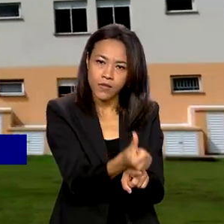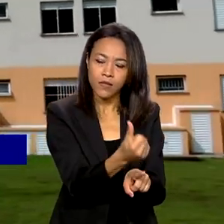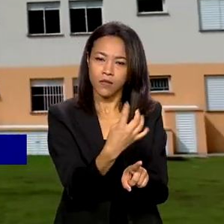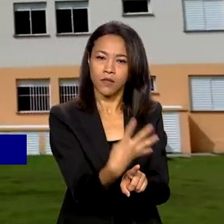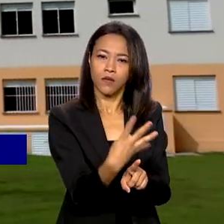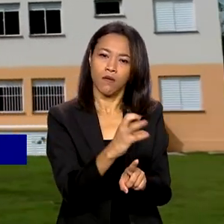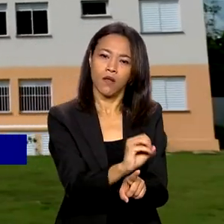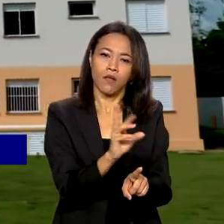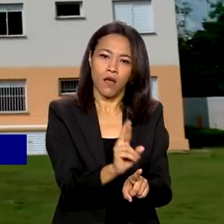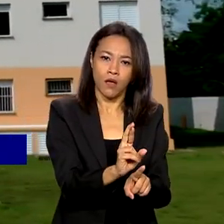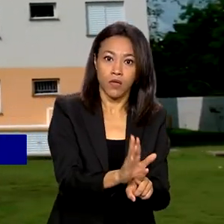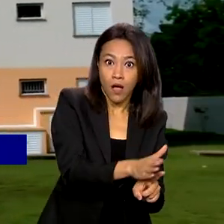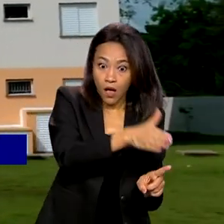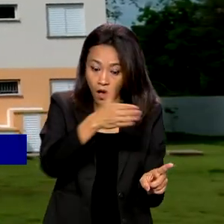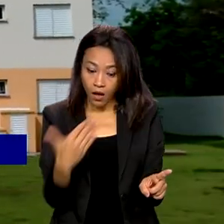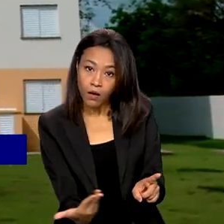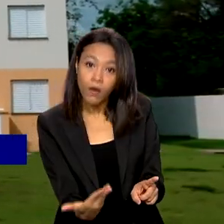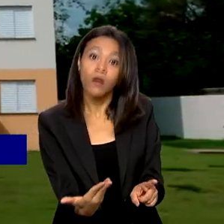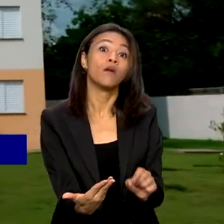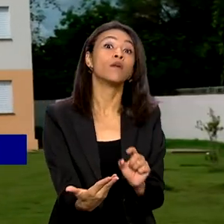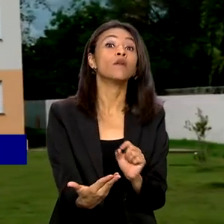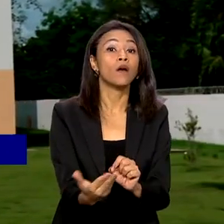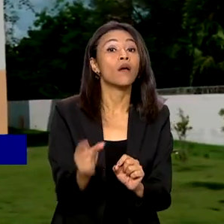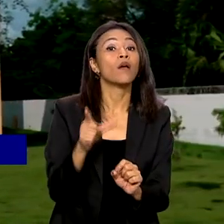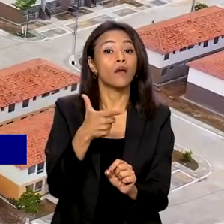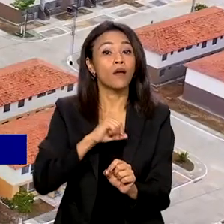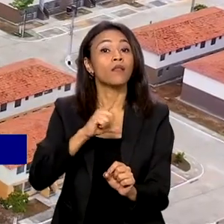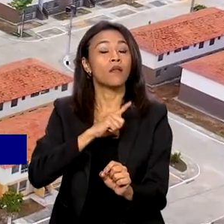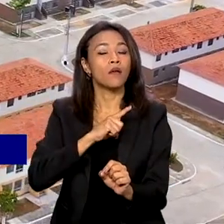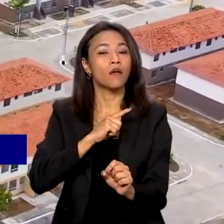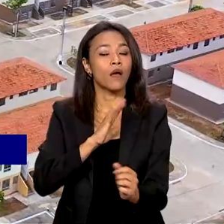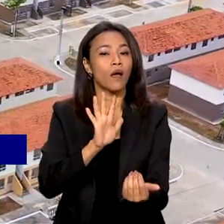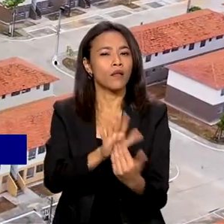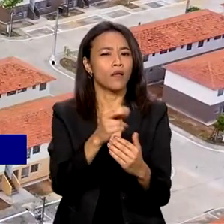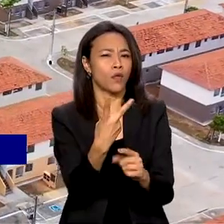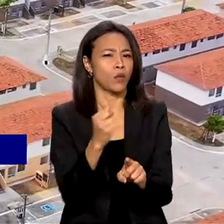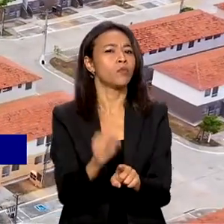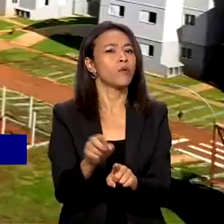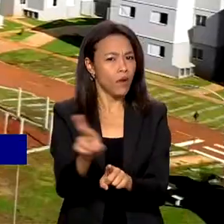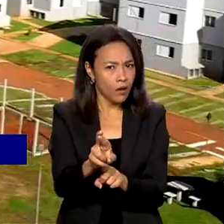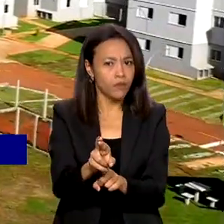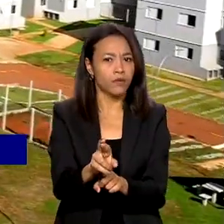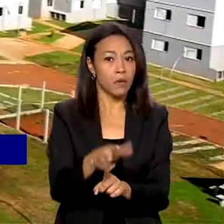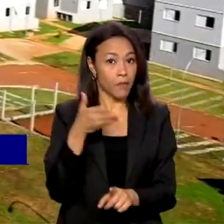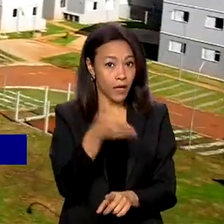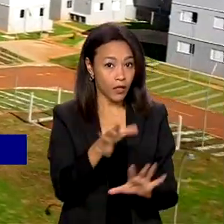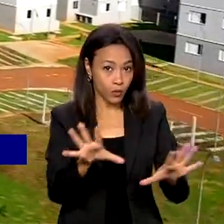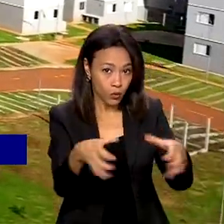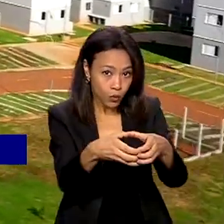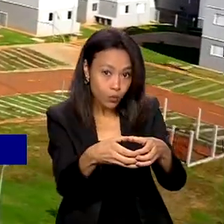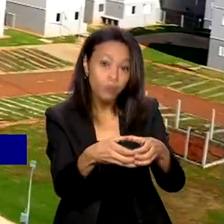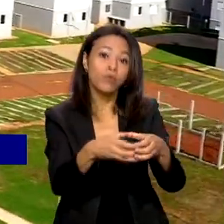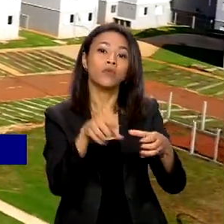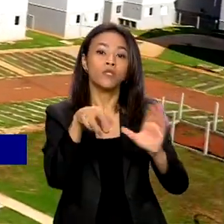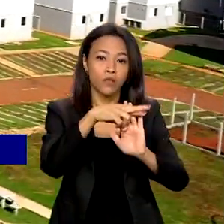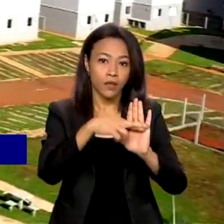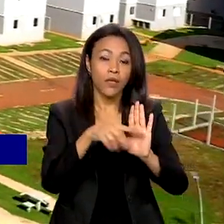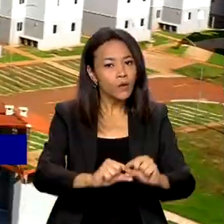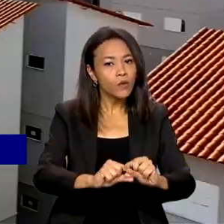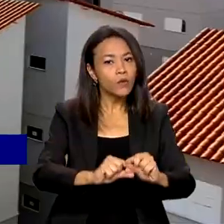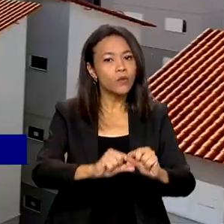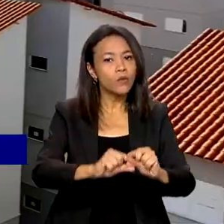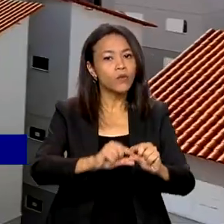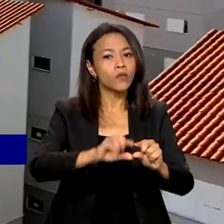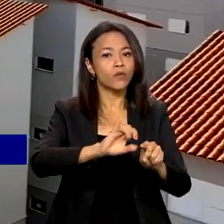reais, e passa a contemplar quem tem renda de até 2 mil reais. Para este grupo, também houve redução das